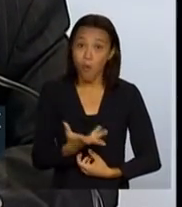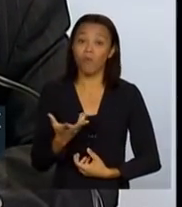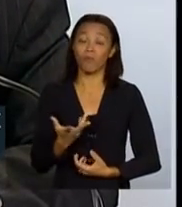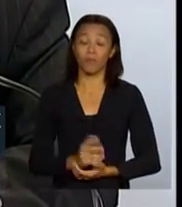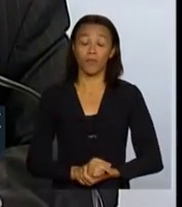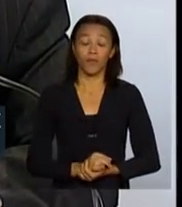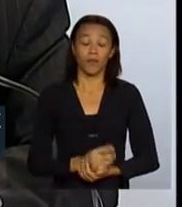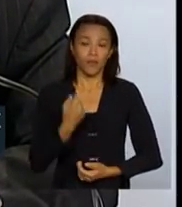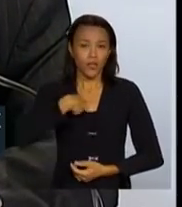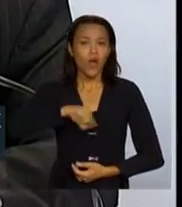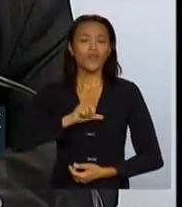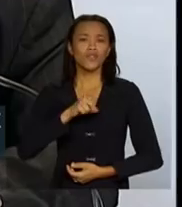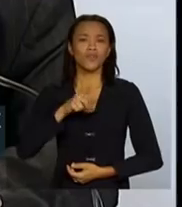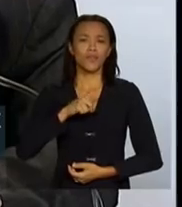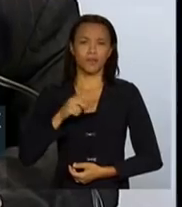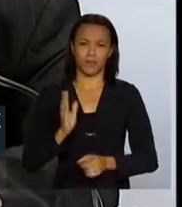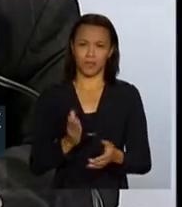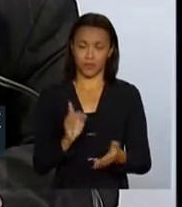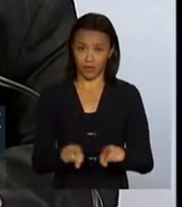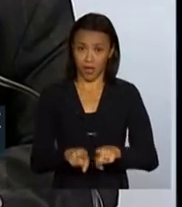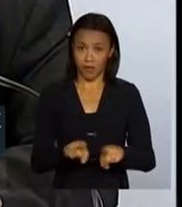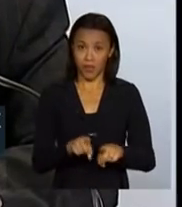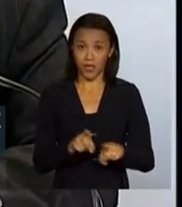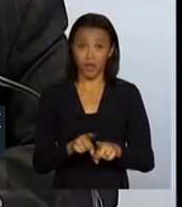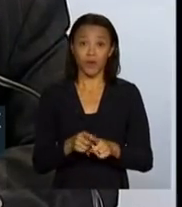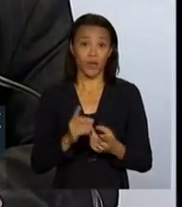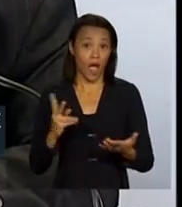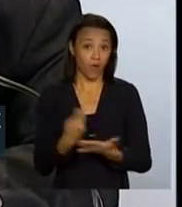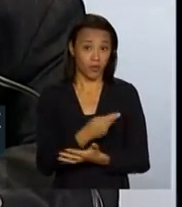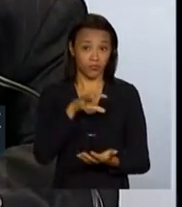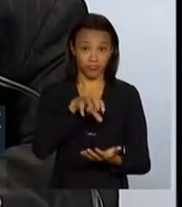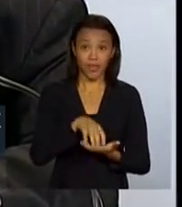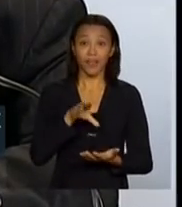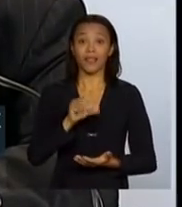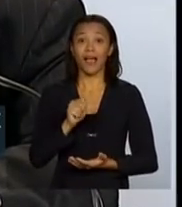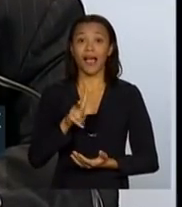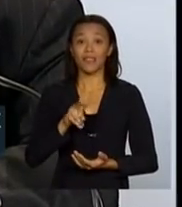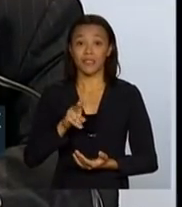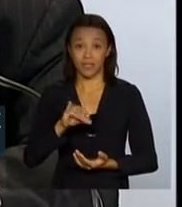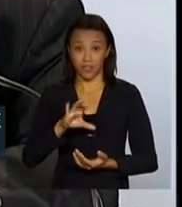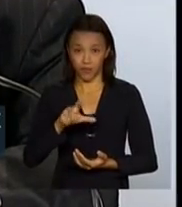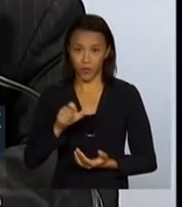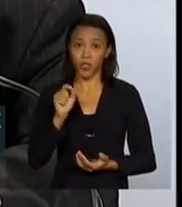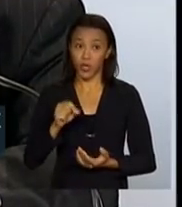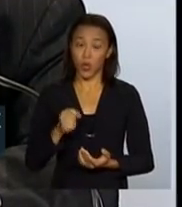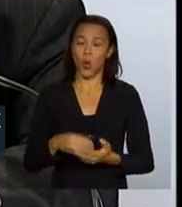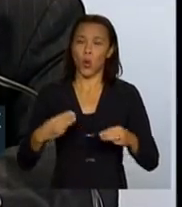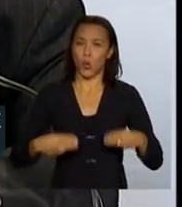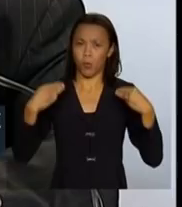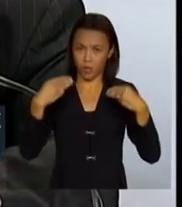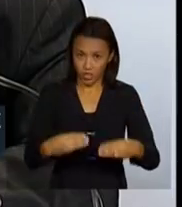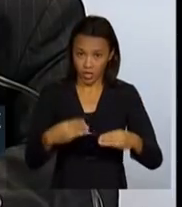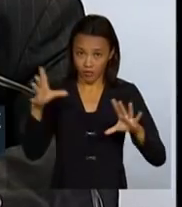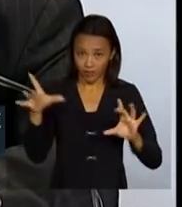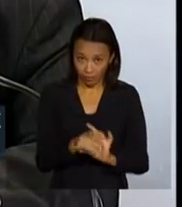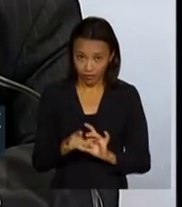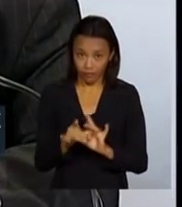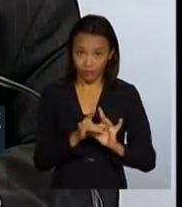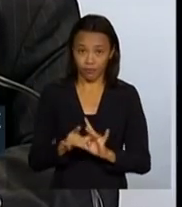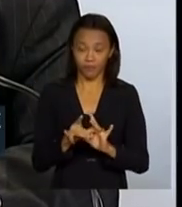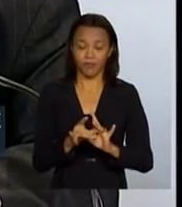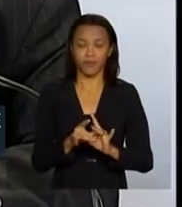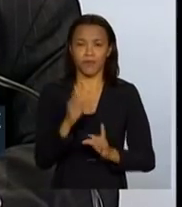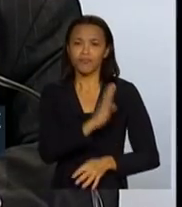nós tivemos agora uma demanda da Casa Civil para que o Ministério da Integração Nacional, onde está